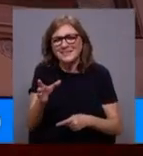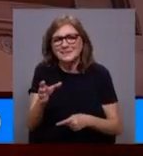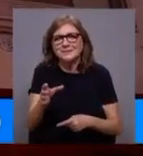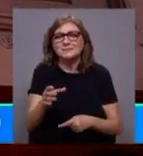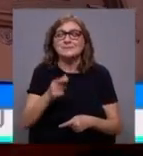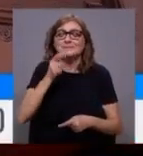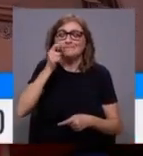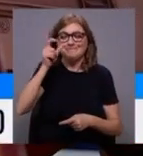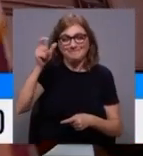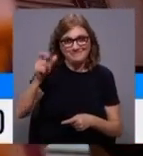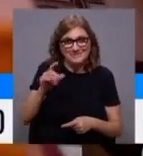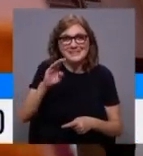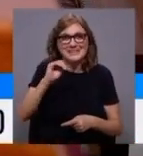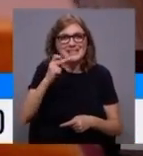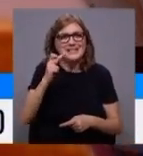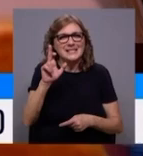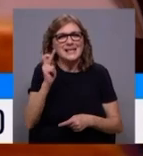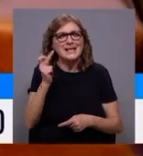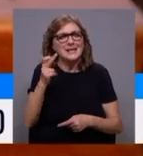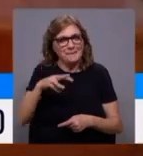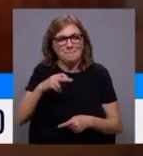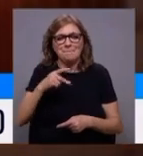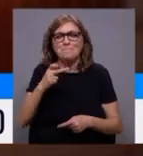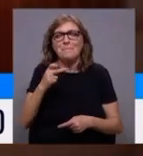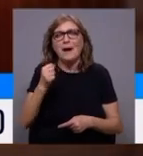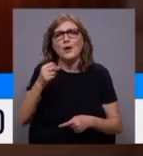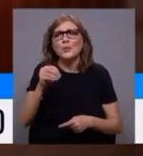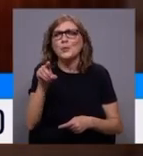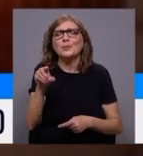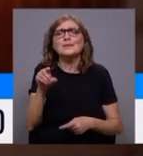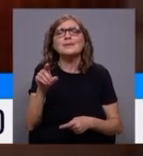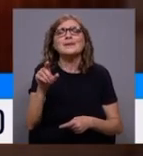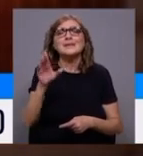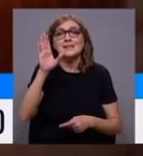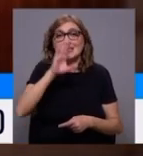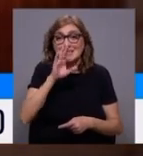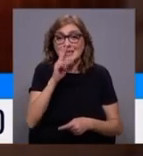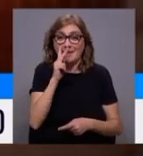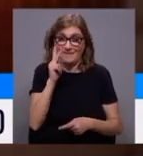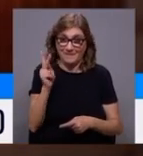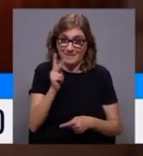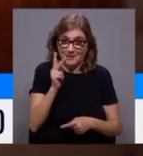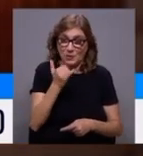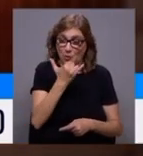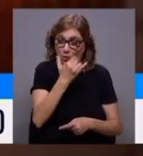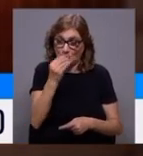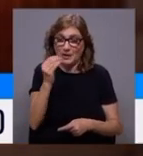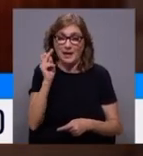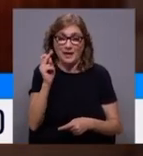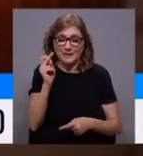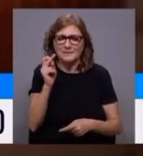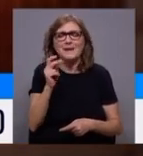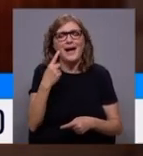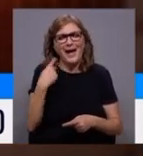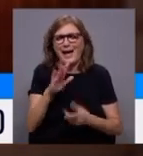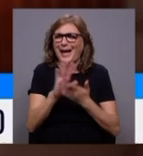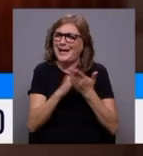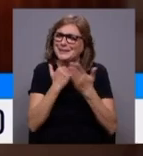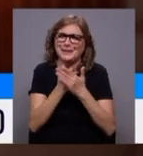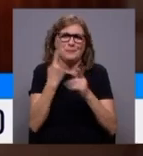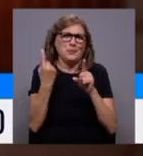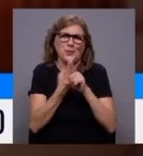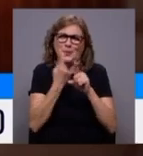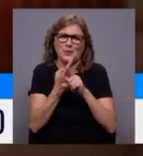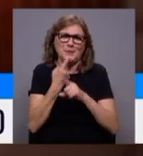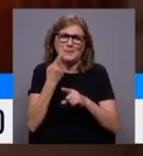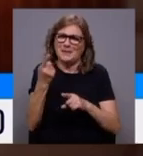José Saramago, se tivesse vivido 200 anos, haveria sempre coisas para lhe